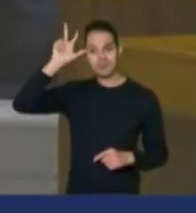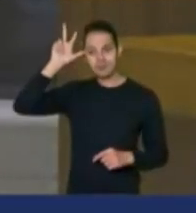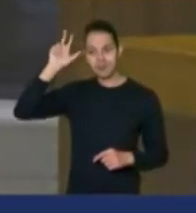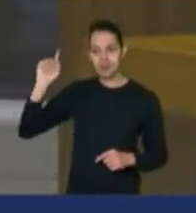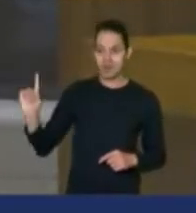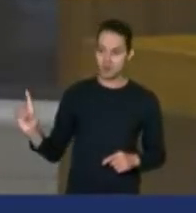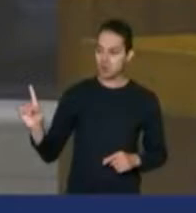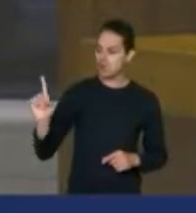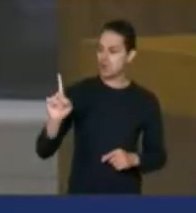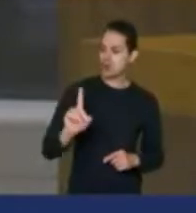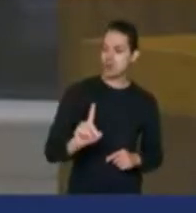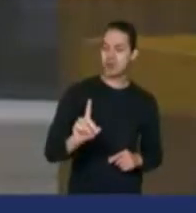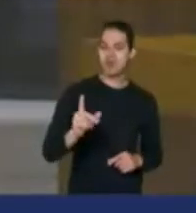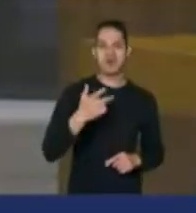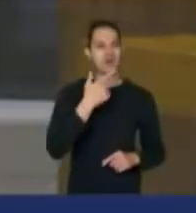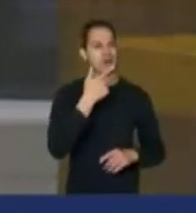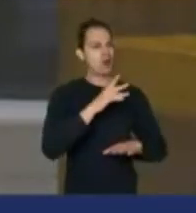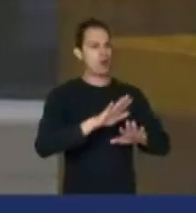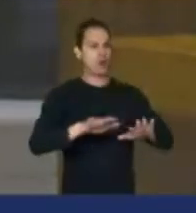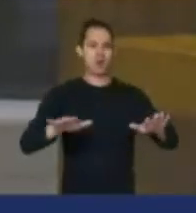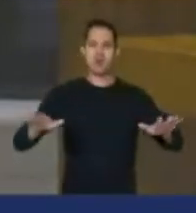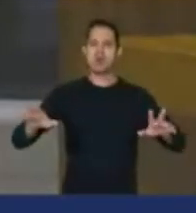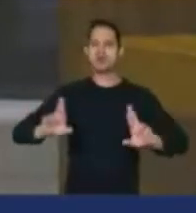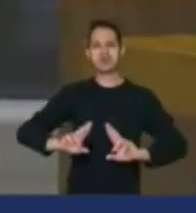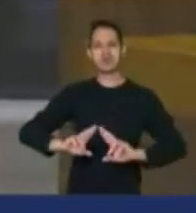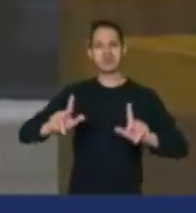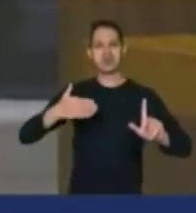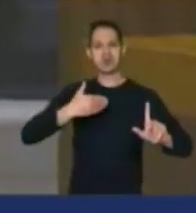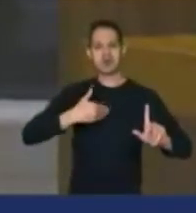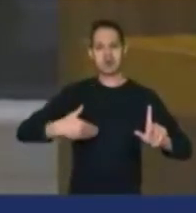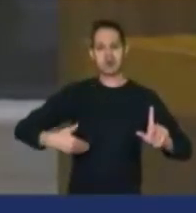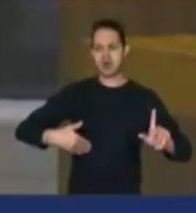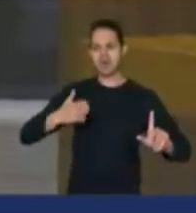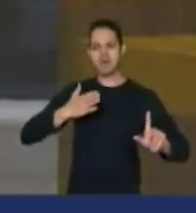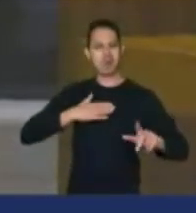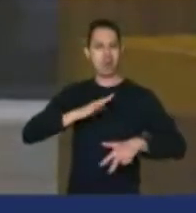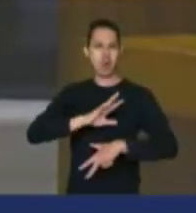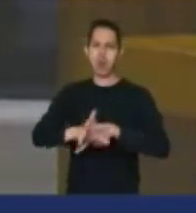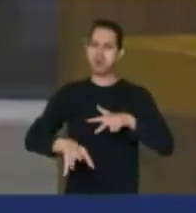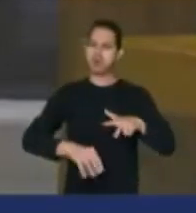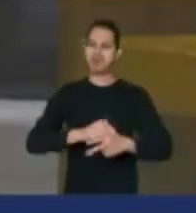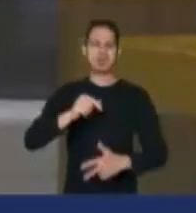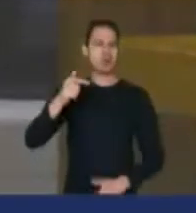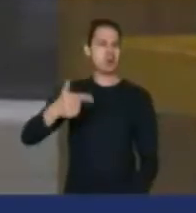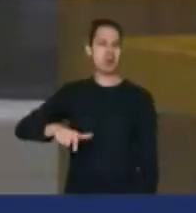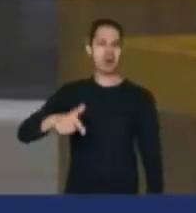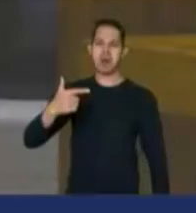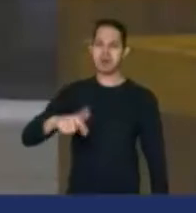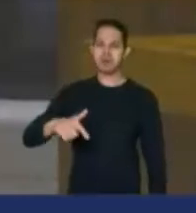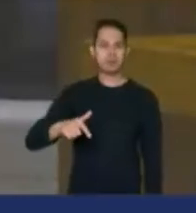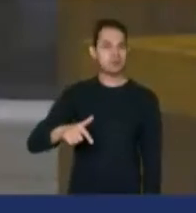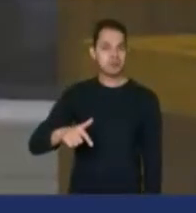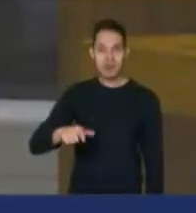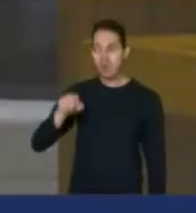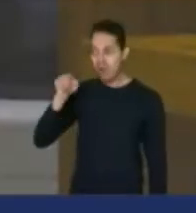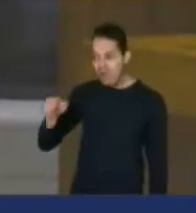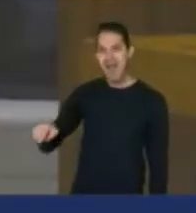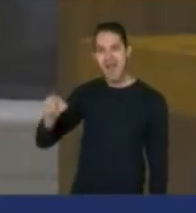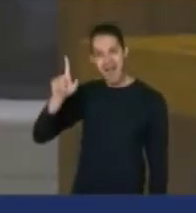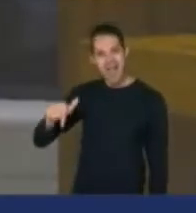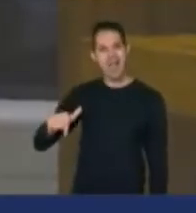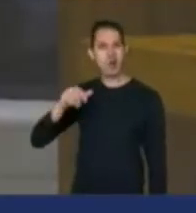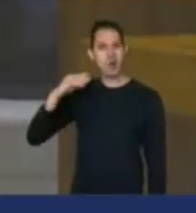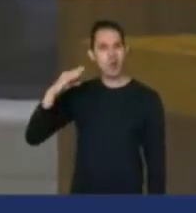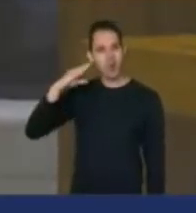que ele dizia, esta é a diferença, no meu governo não tem corrupção. Ele é corrupto. O